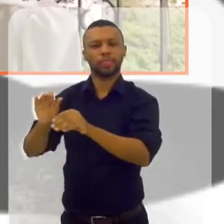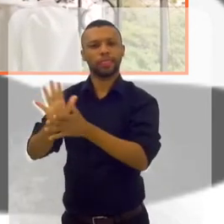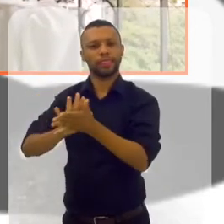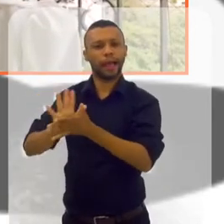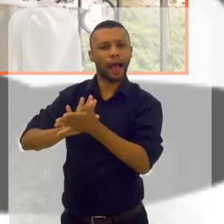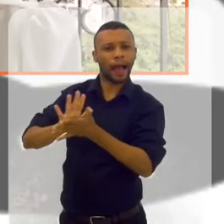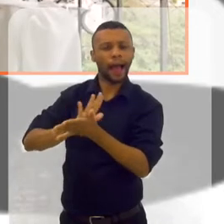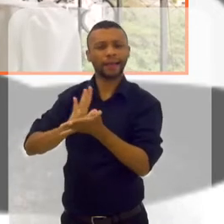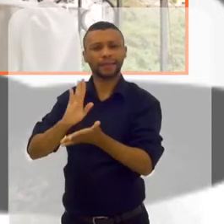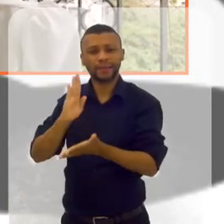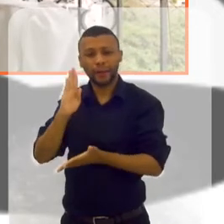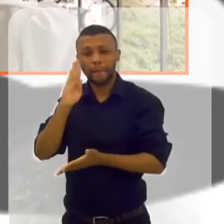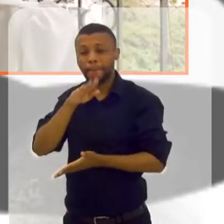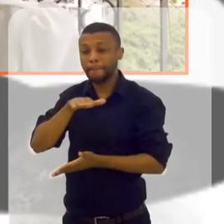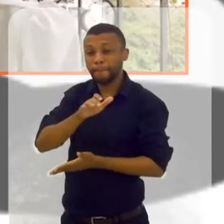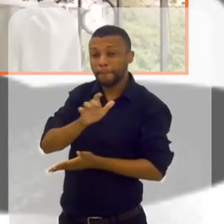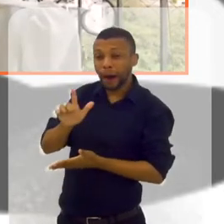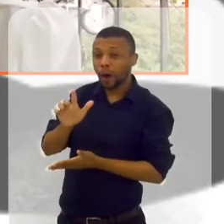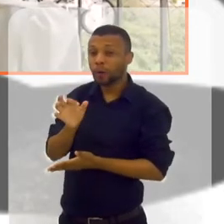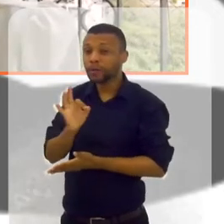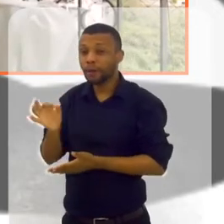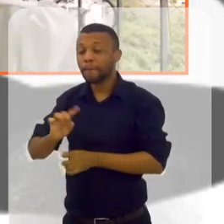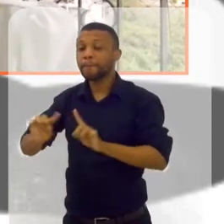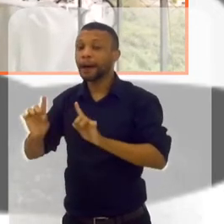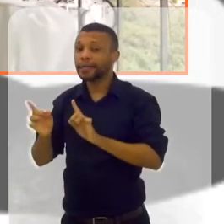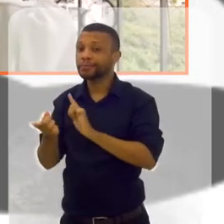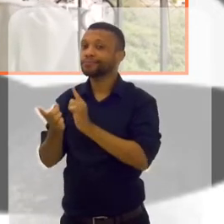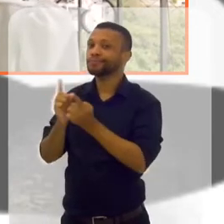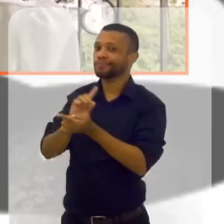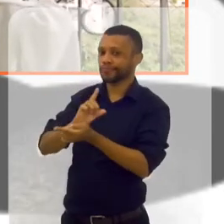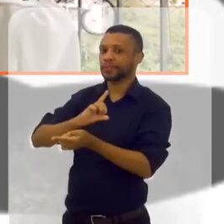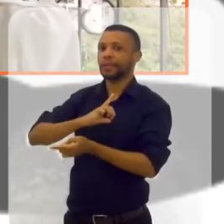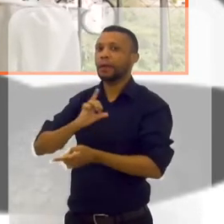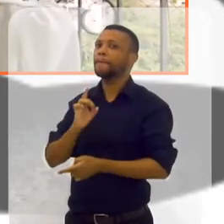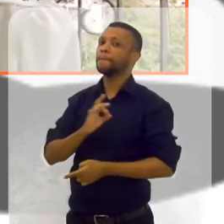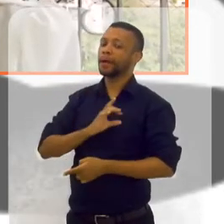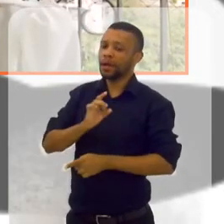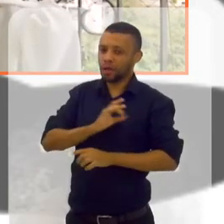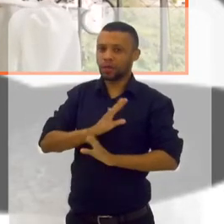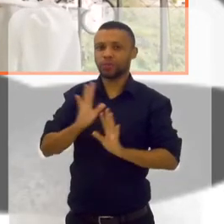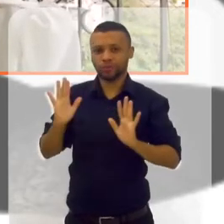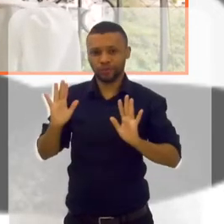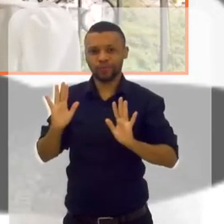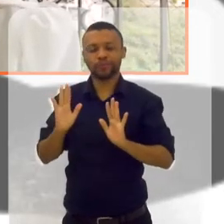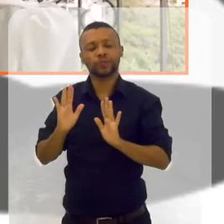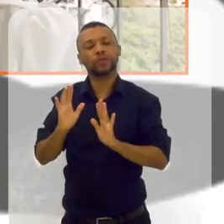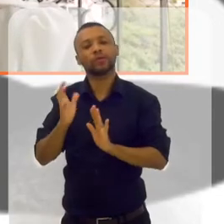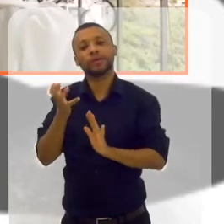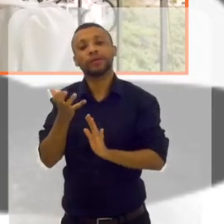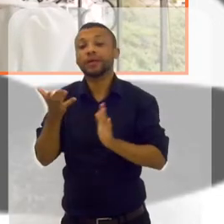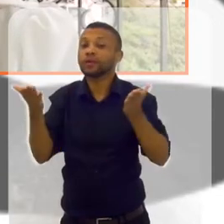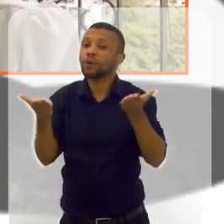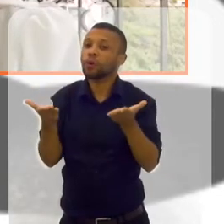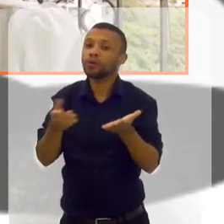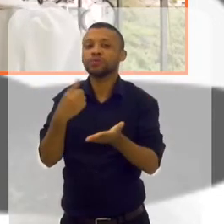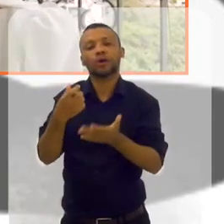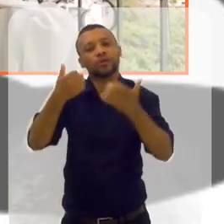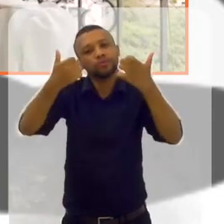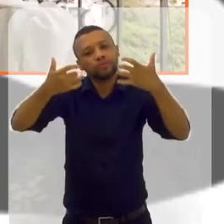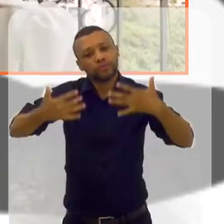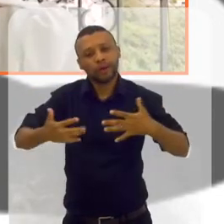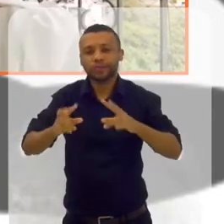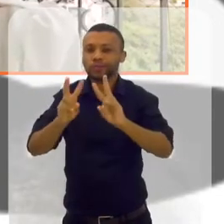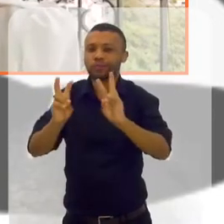que não faz mal nenhum, não tem contraindicação. Por outro lado, tem-se um medo também. Eu queria que a gente hoje desvendasse... falasse